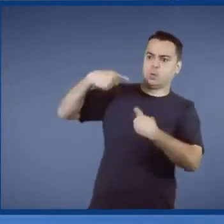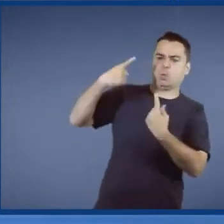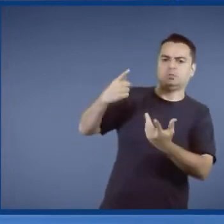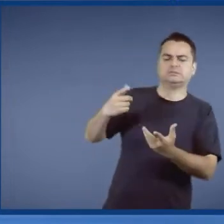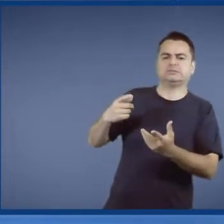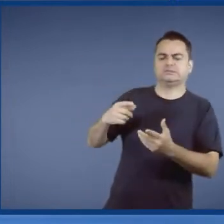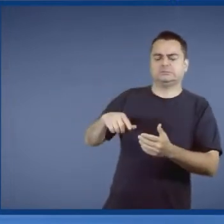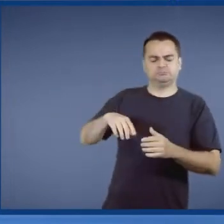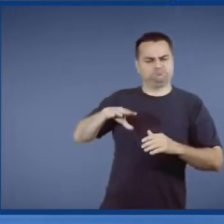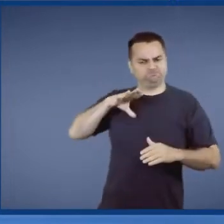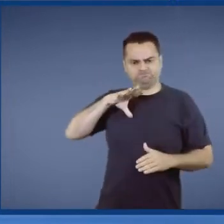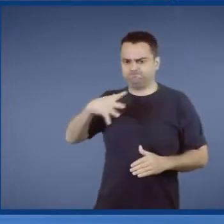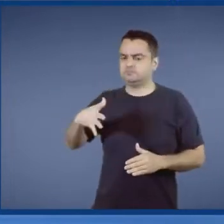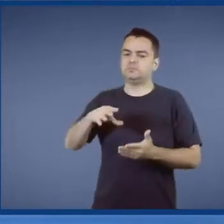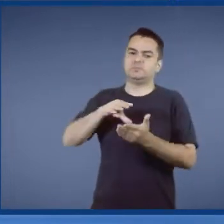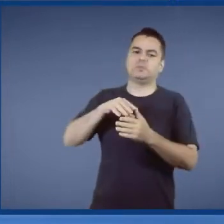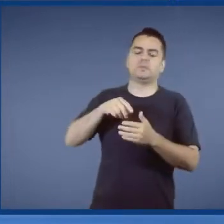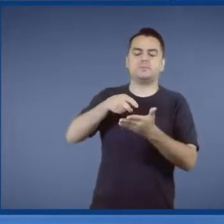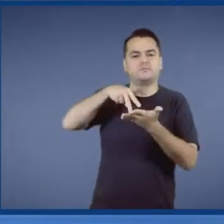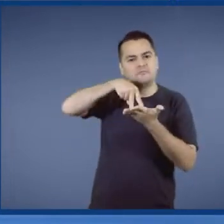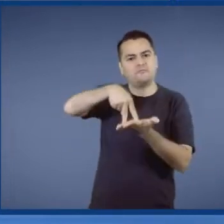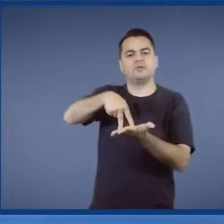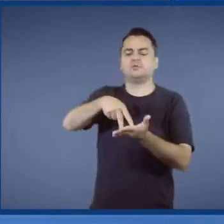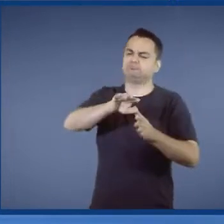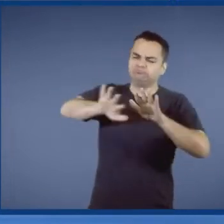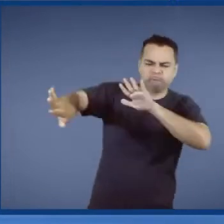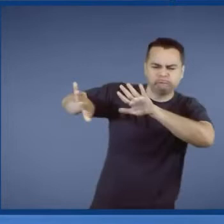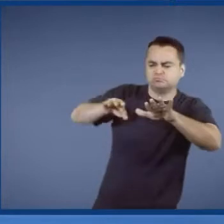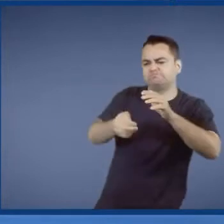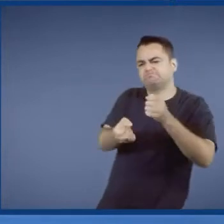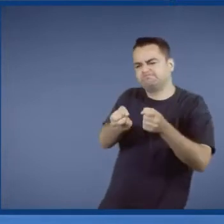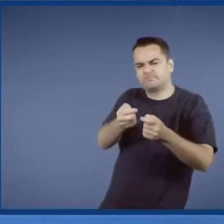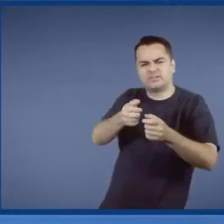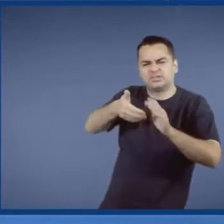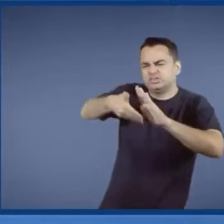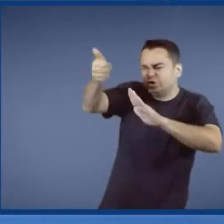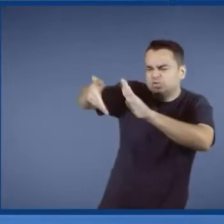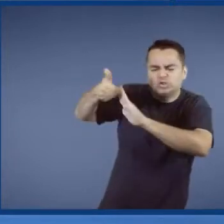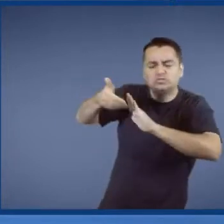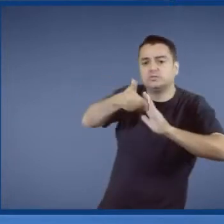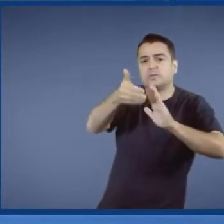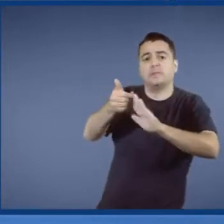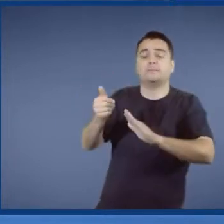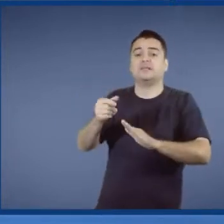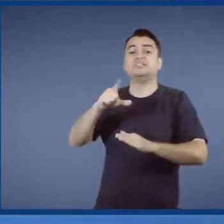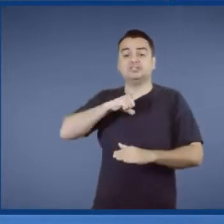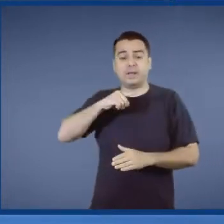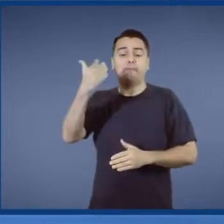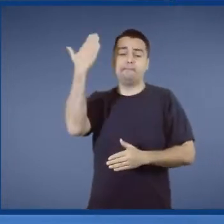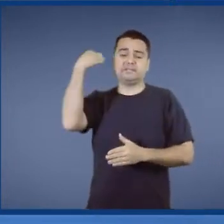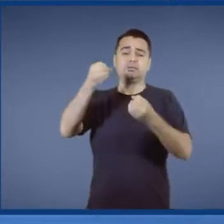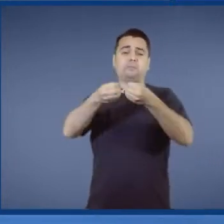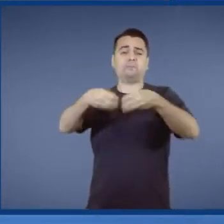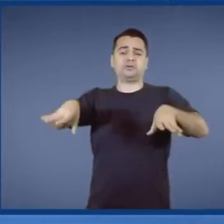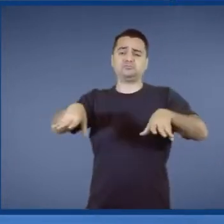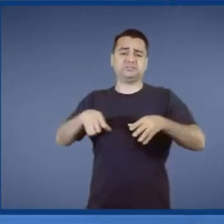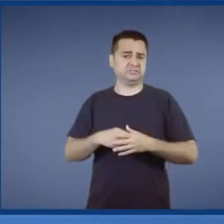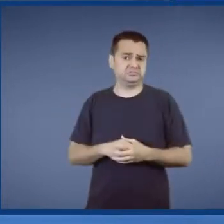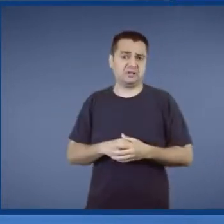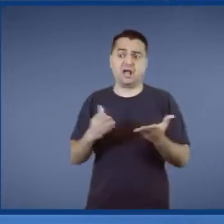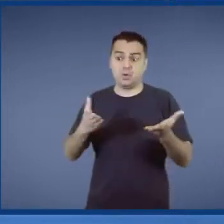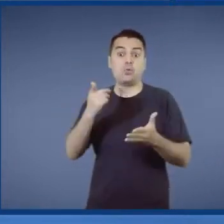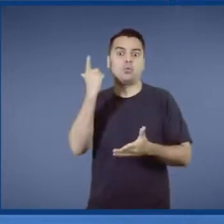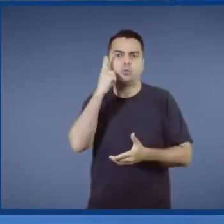Ele fez a virada de jogo, a virada de balanço. Pegou uma companhia que operava no vermelho e botou essa companhia para operar no azul. Ele